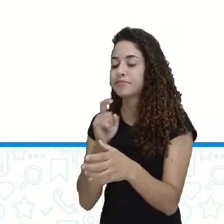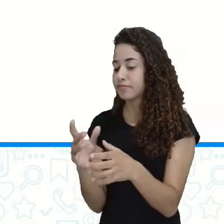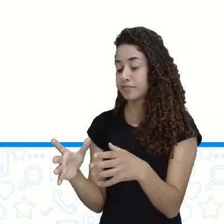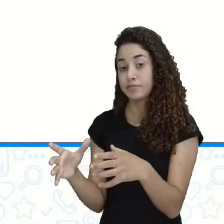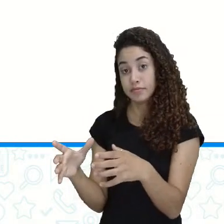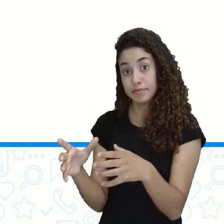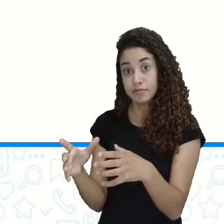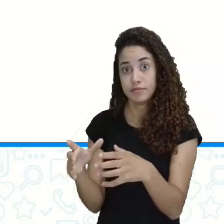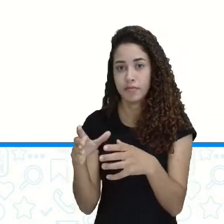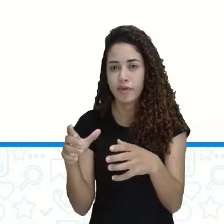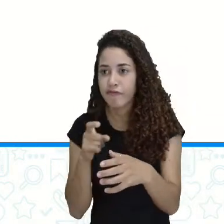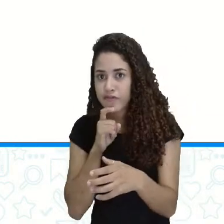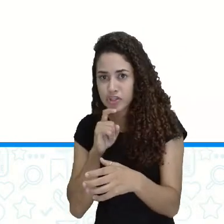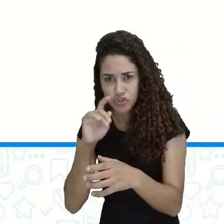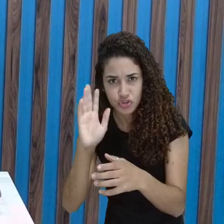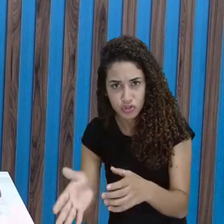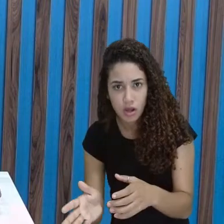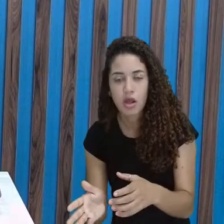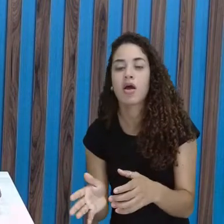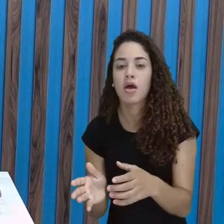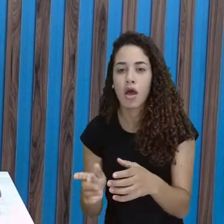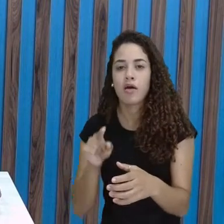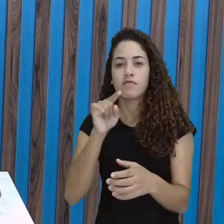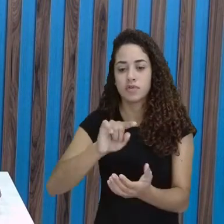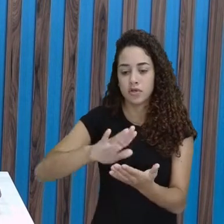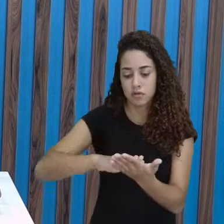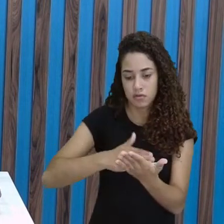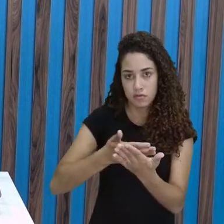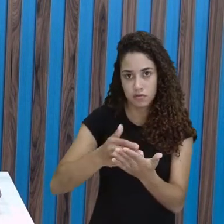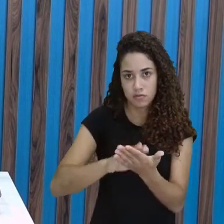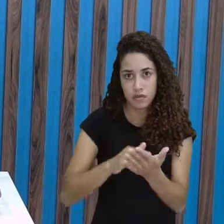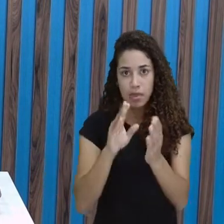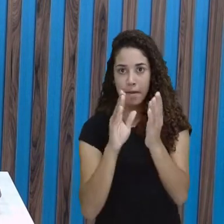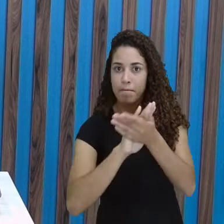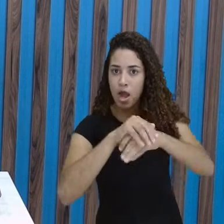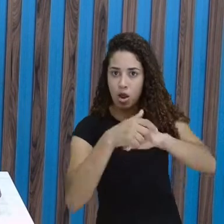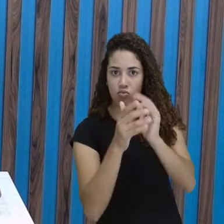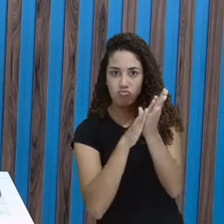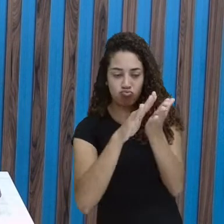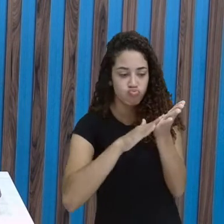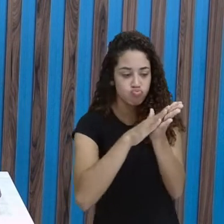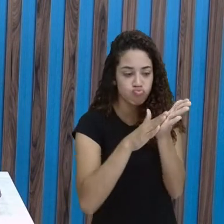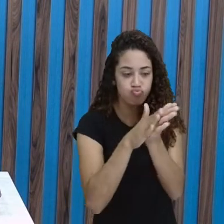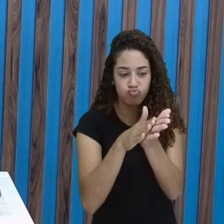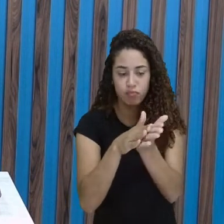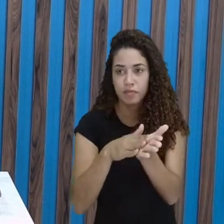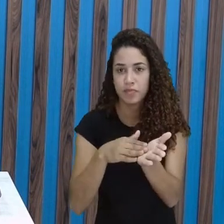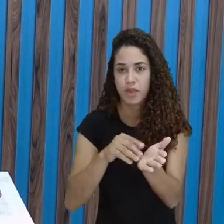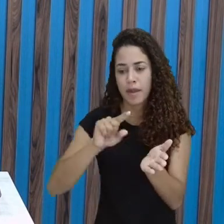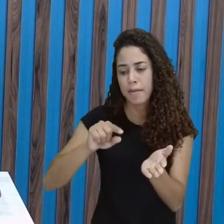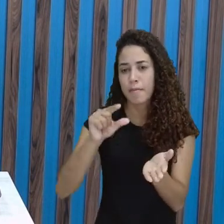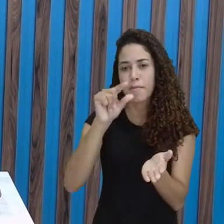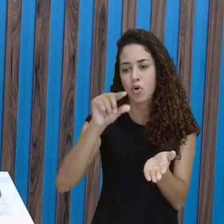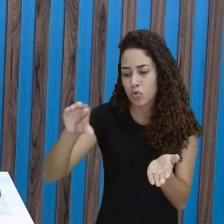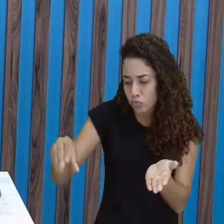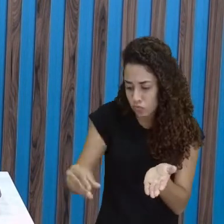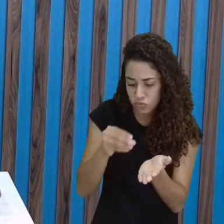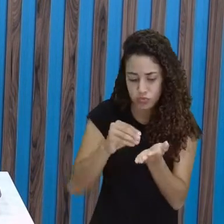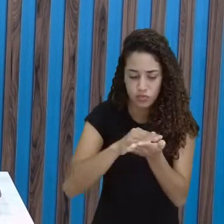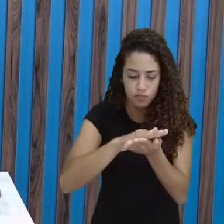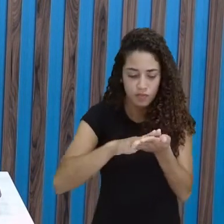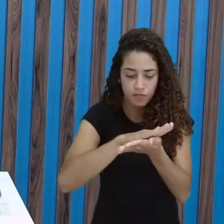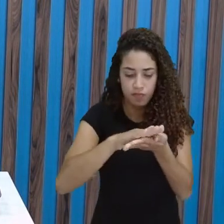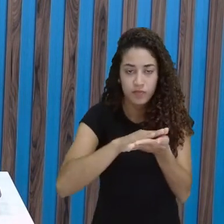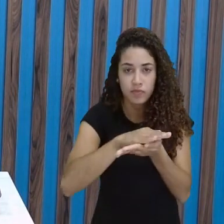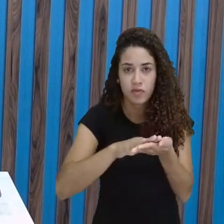Quando esfriar, aí você vai passar a margarina ou a manteiga na mão, pega a massinha do brigadeiro, faz as bolinhas,